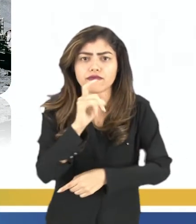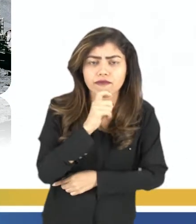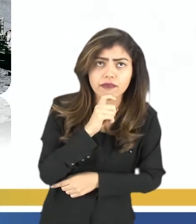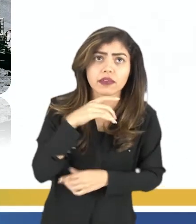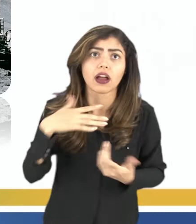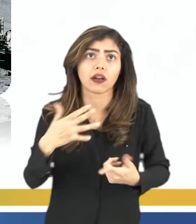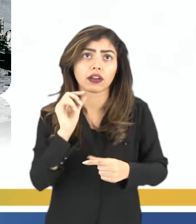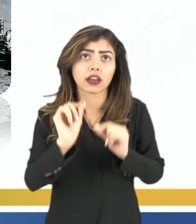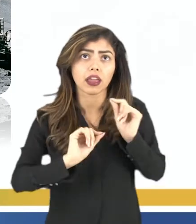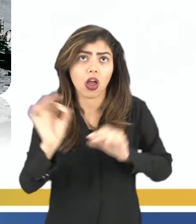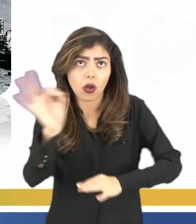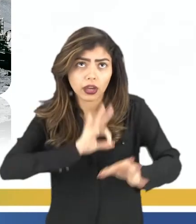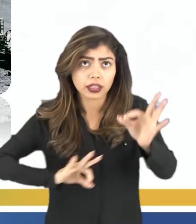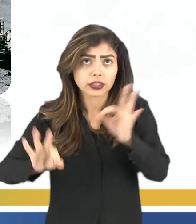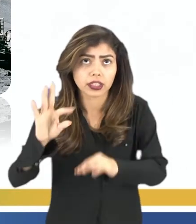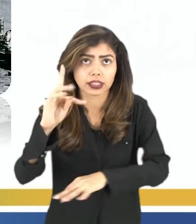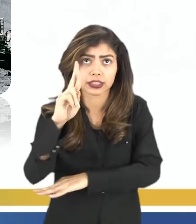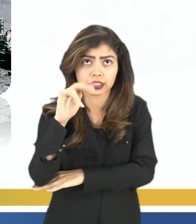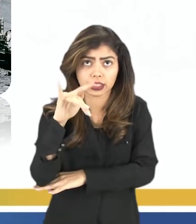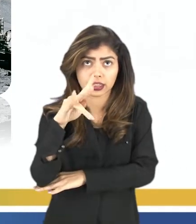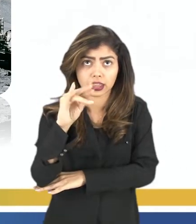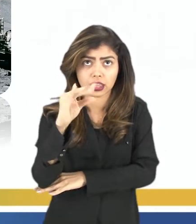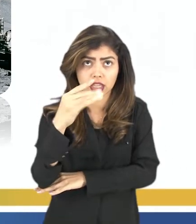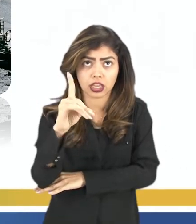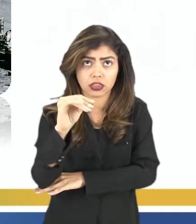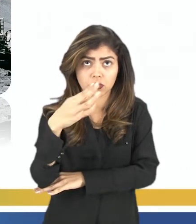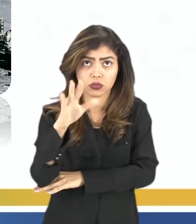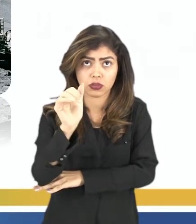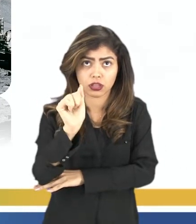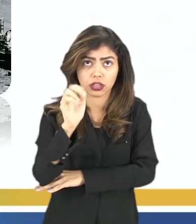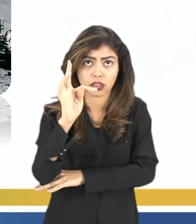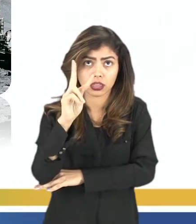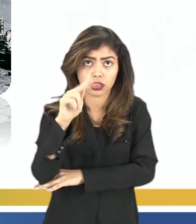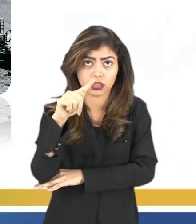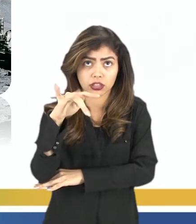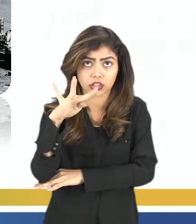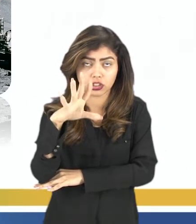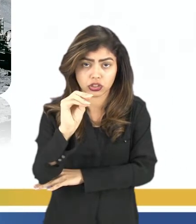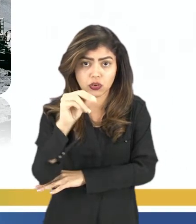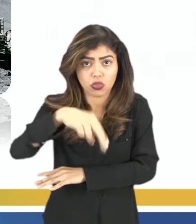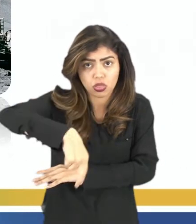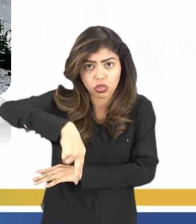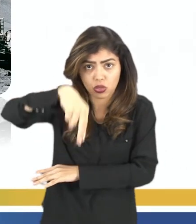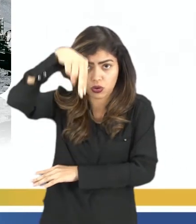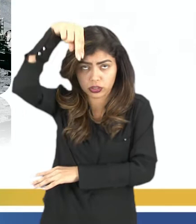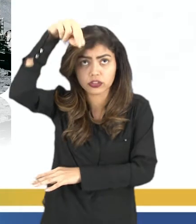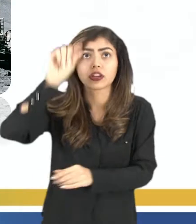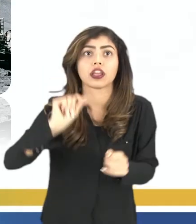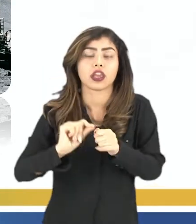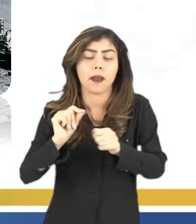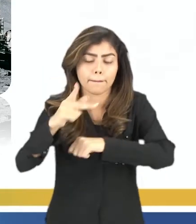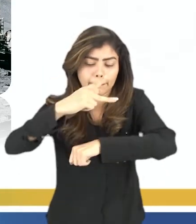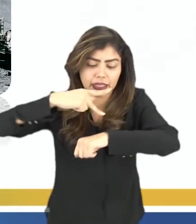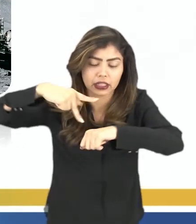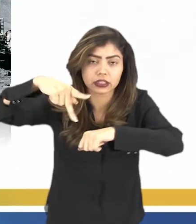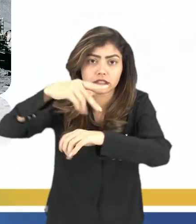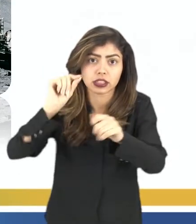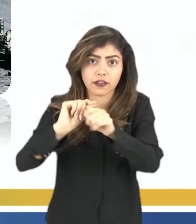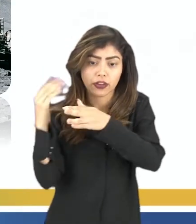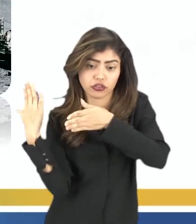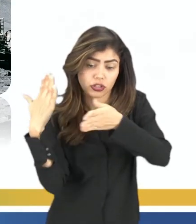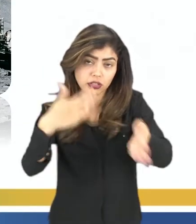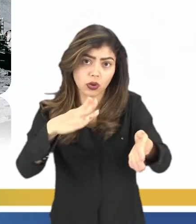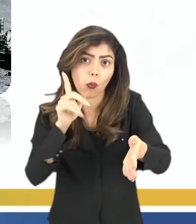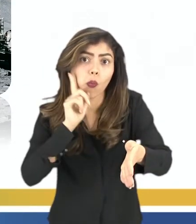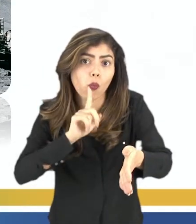a organização do Tratado do Atlântico Norte, a OTAN, que são países, aí, que se formam sobre direção